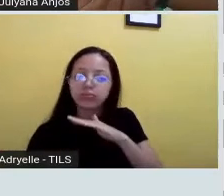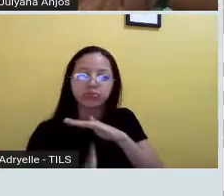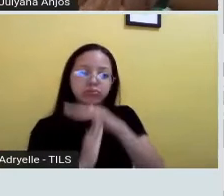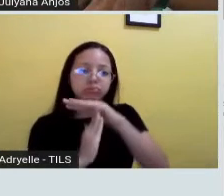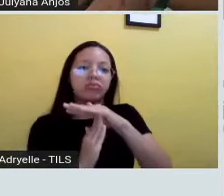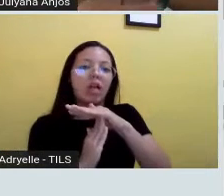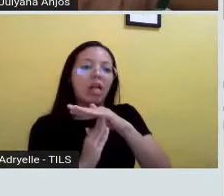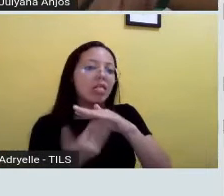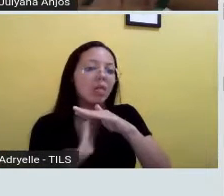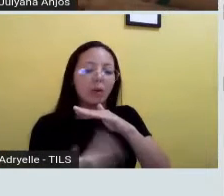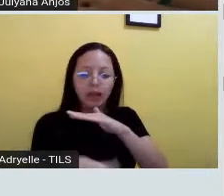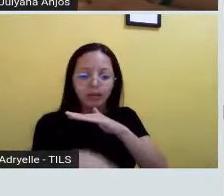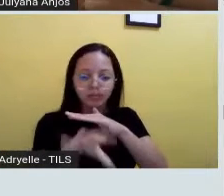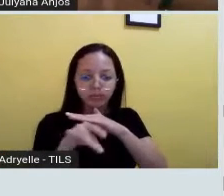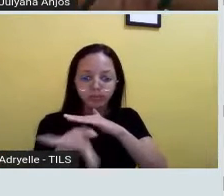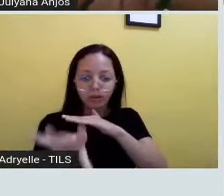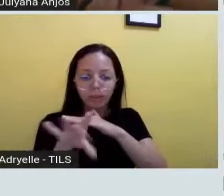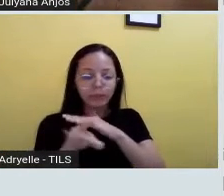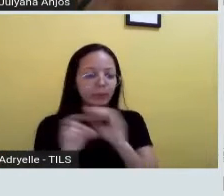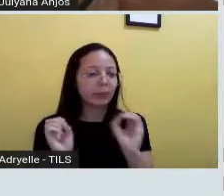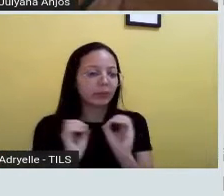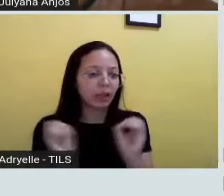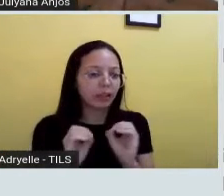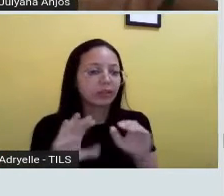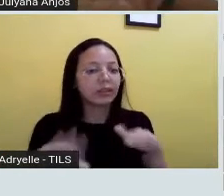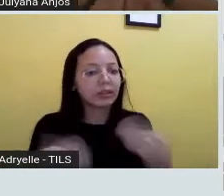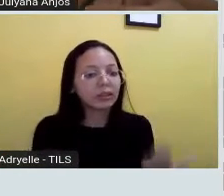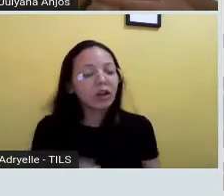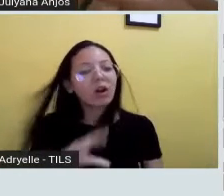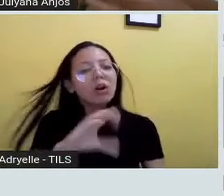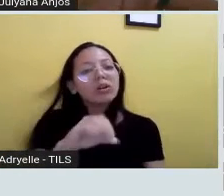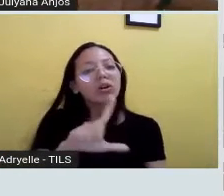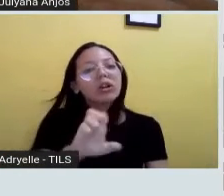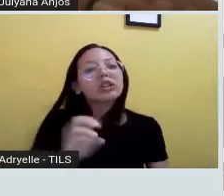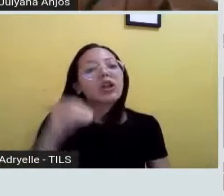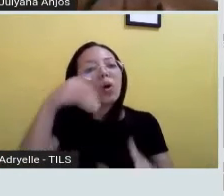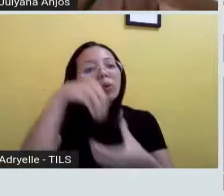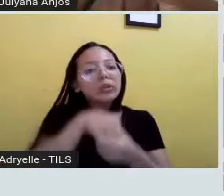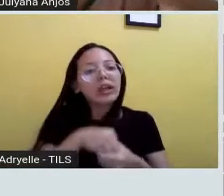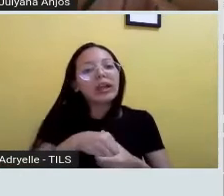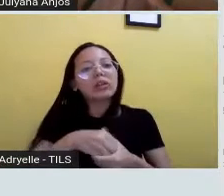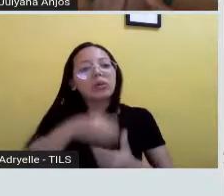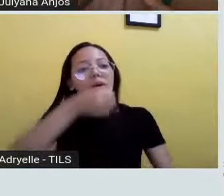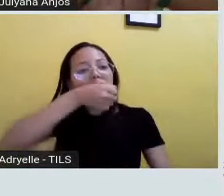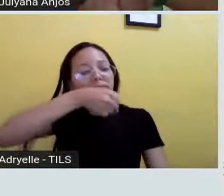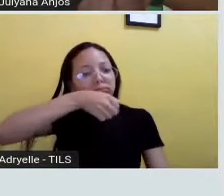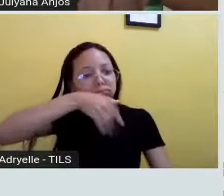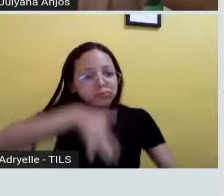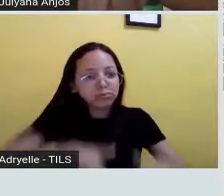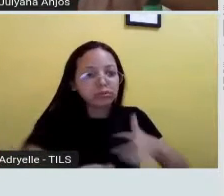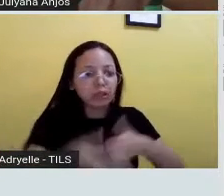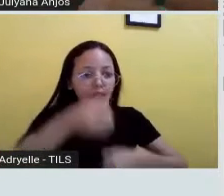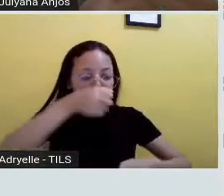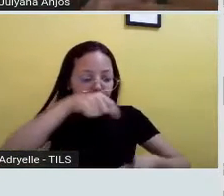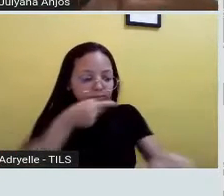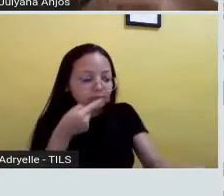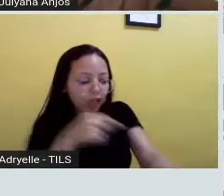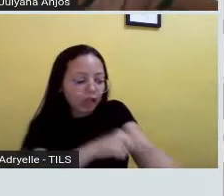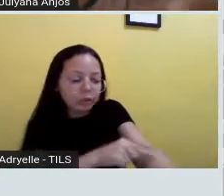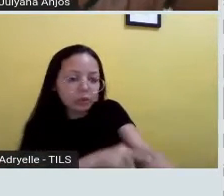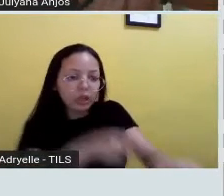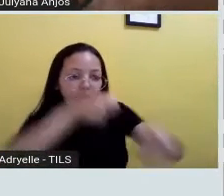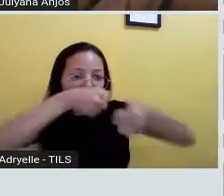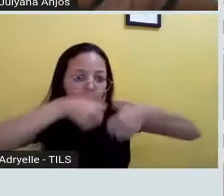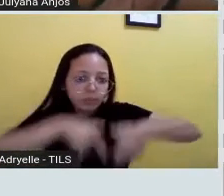vão querer mais o colesterol. E aí, esse colesterol vai ficar justamente ali na corrente sanguínea, nos nossos vasos. Só que o LDL, a